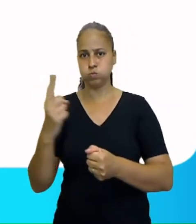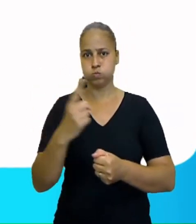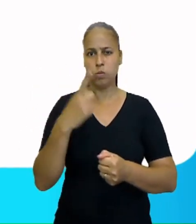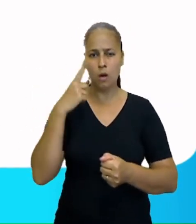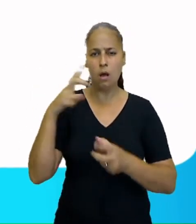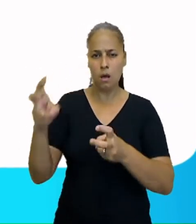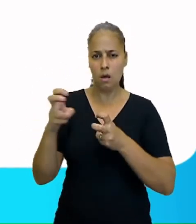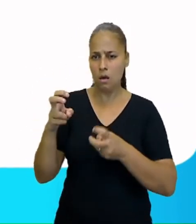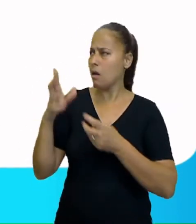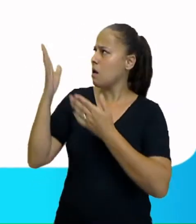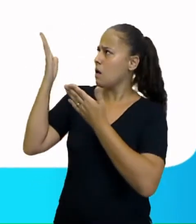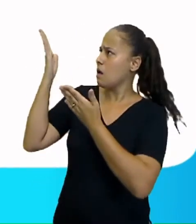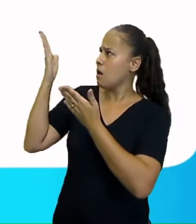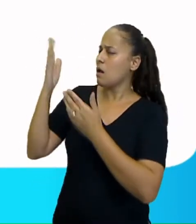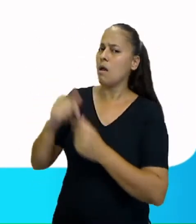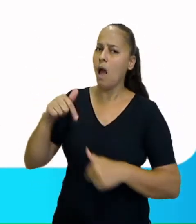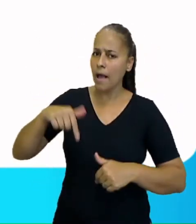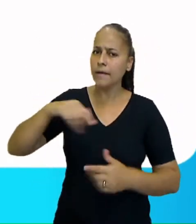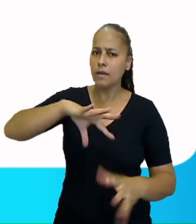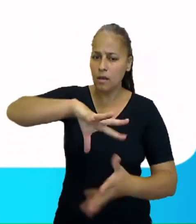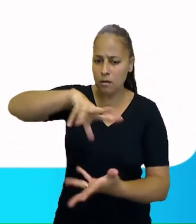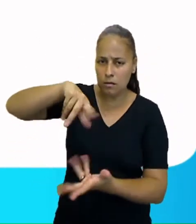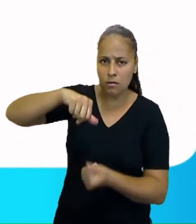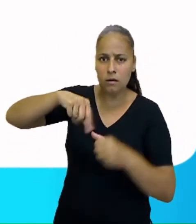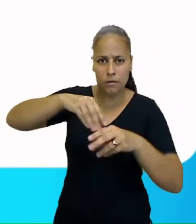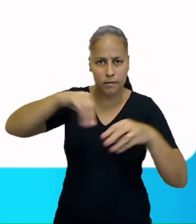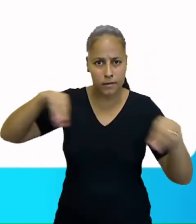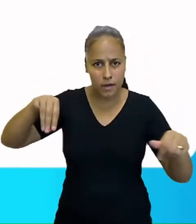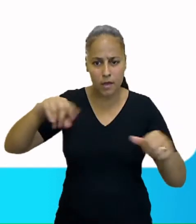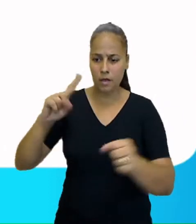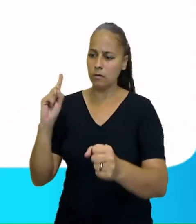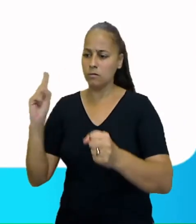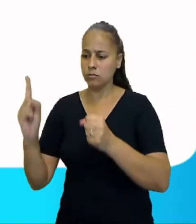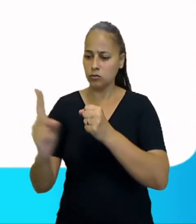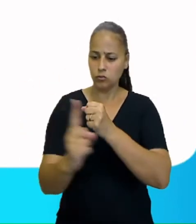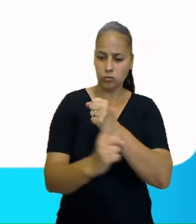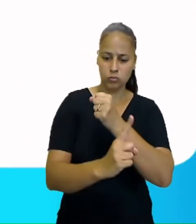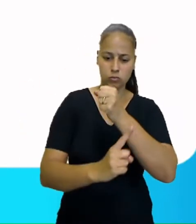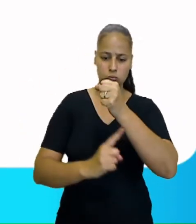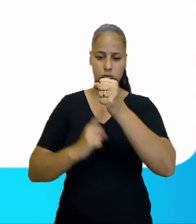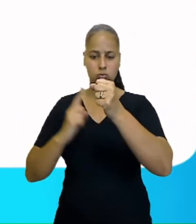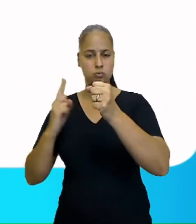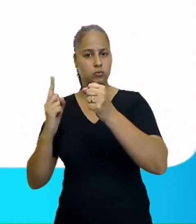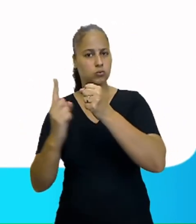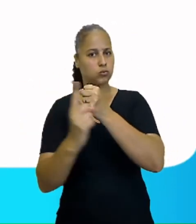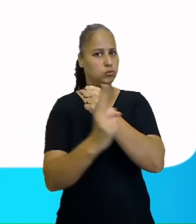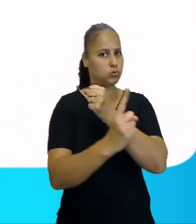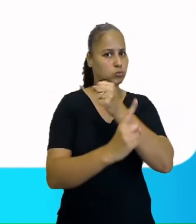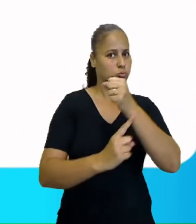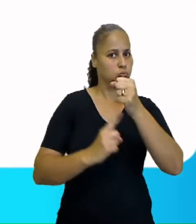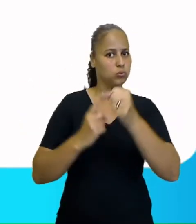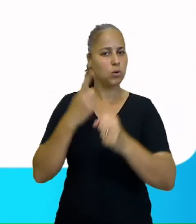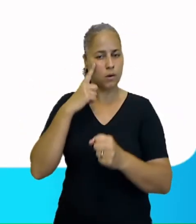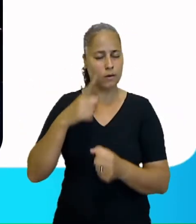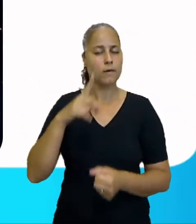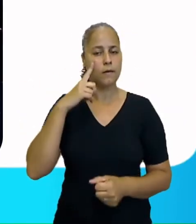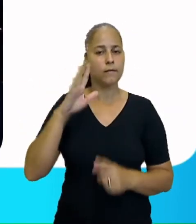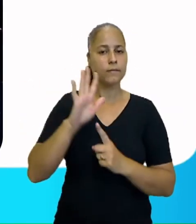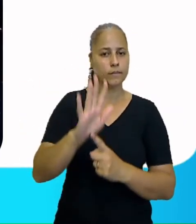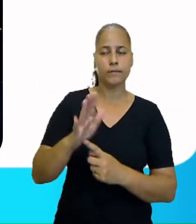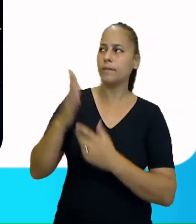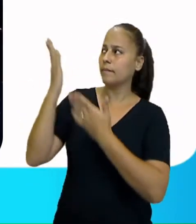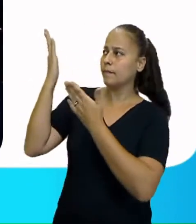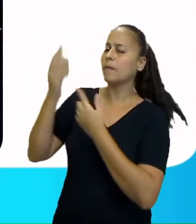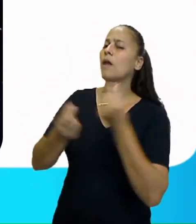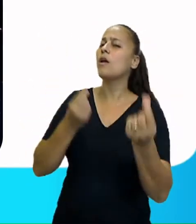Perceberam? O planeta Terra, ele gira em torno de si mesmo. Agora, eu vou passar um slide para vocês terem uma